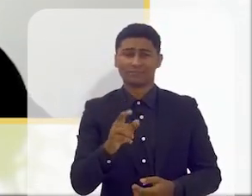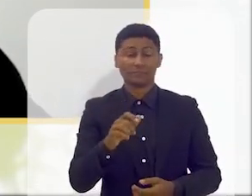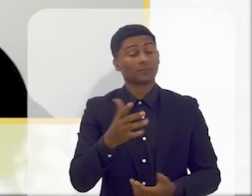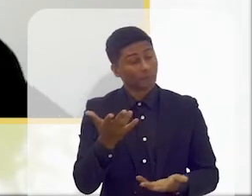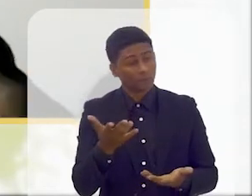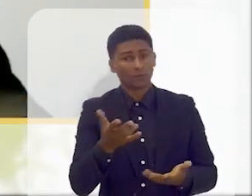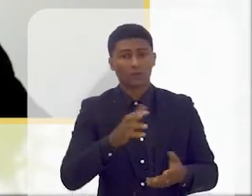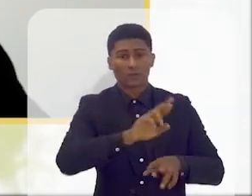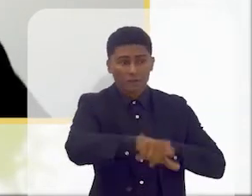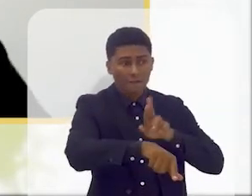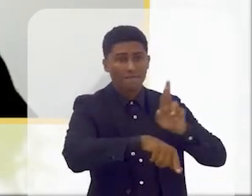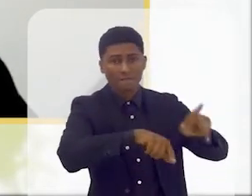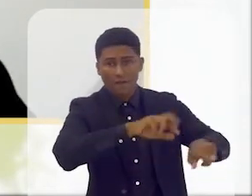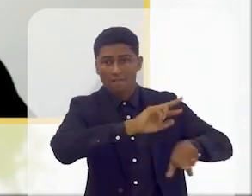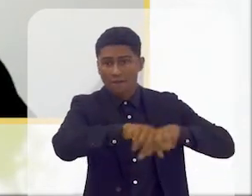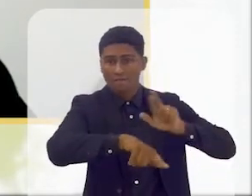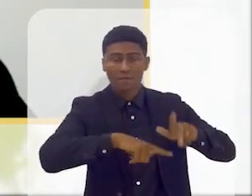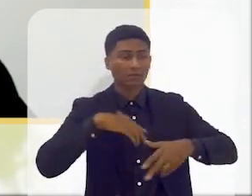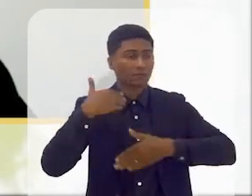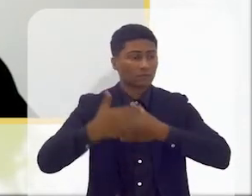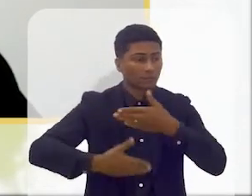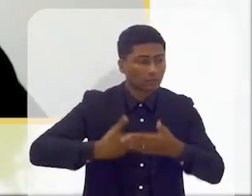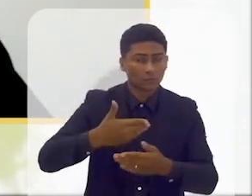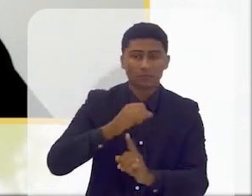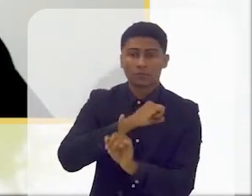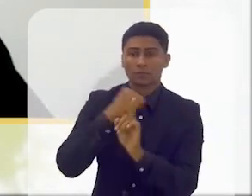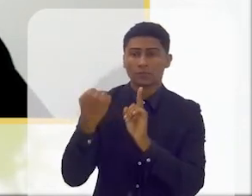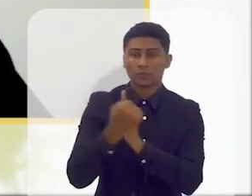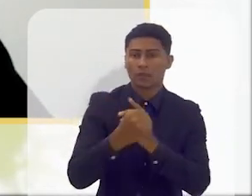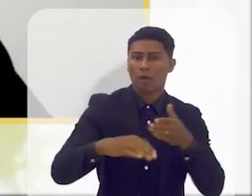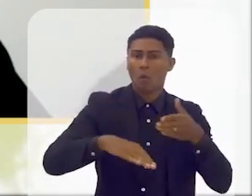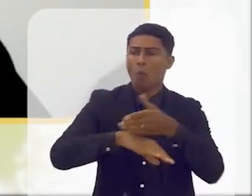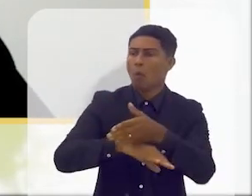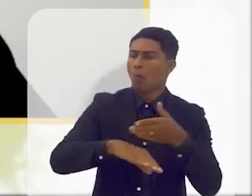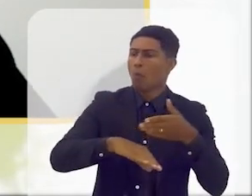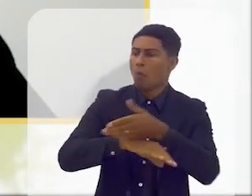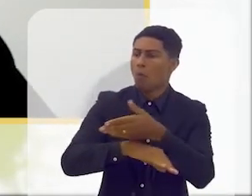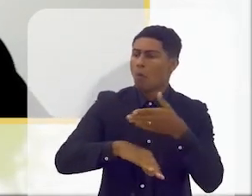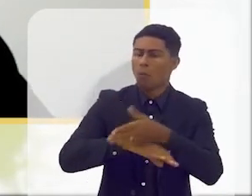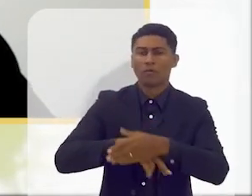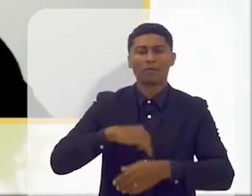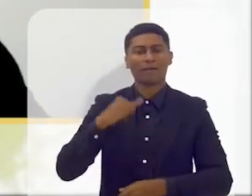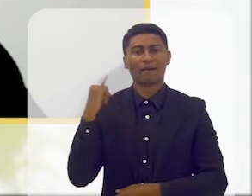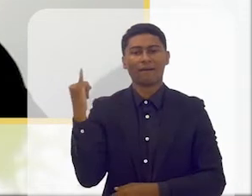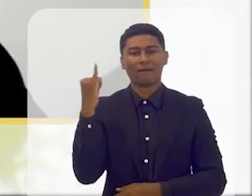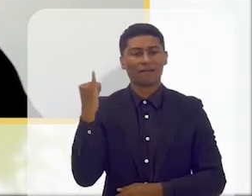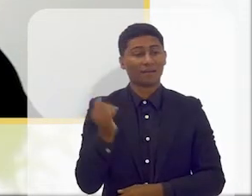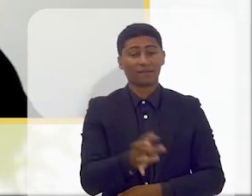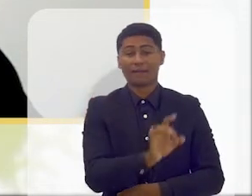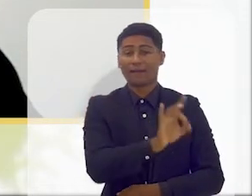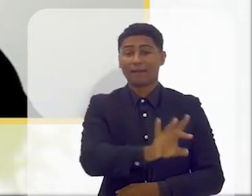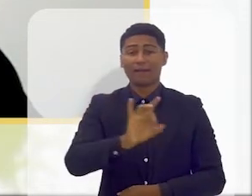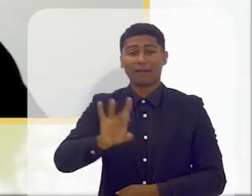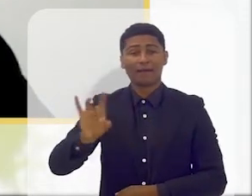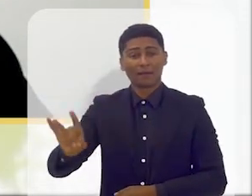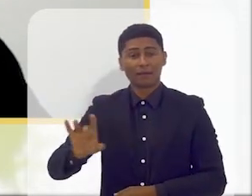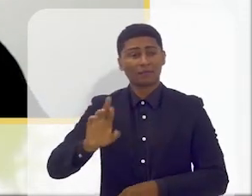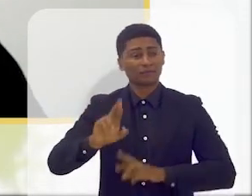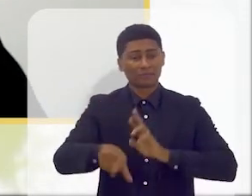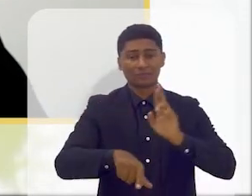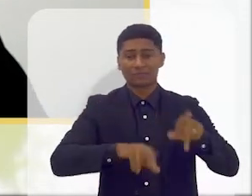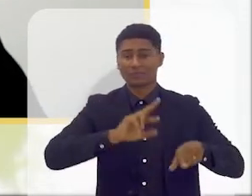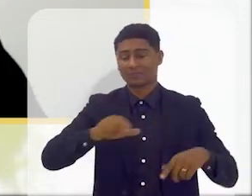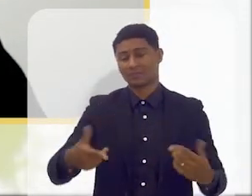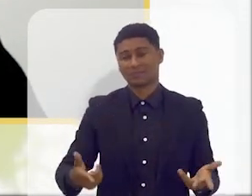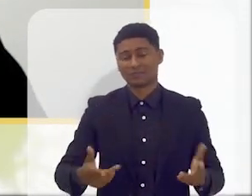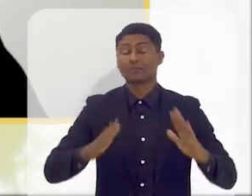na sociedade, por essa diversidade que eu defendo, por esse cunho que é de cada um de nós. E a